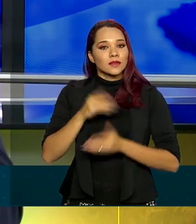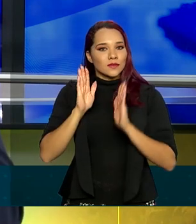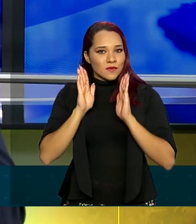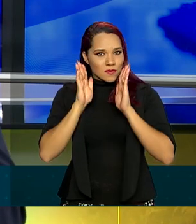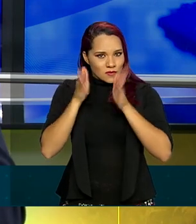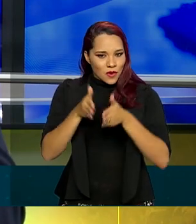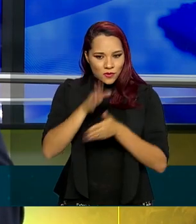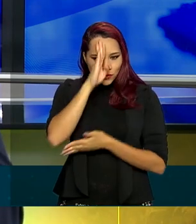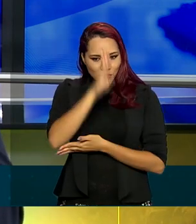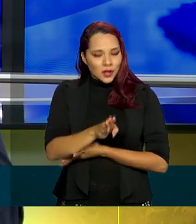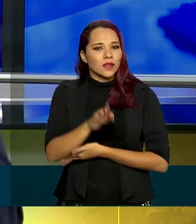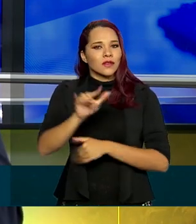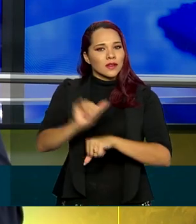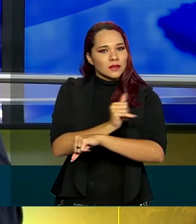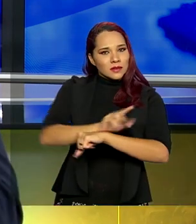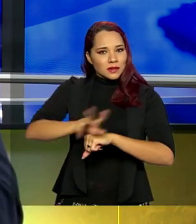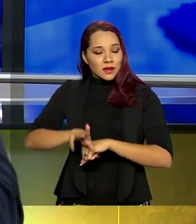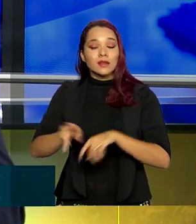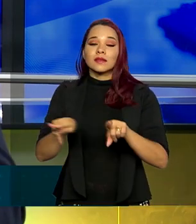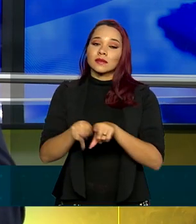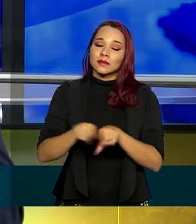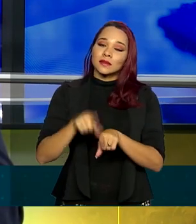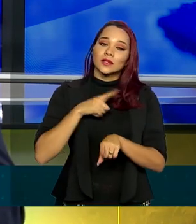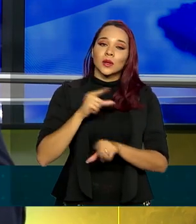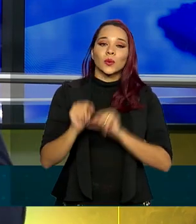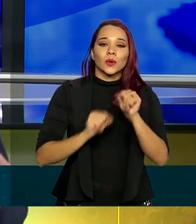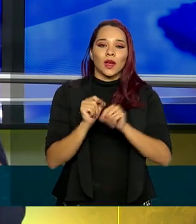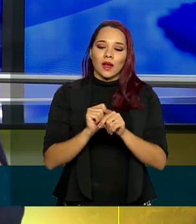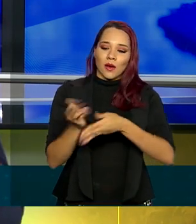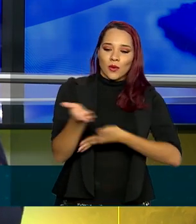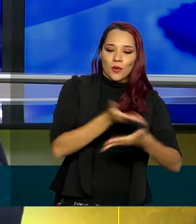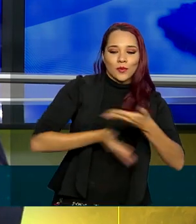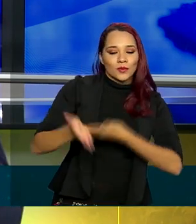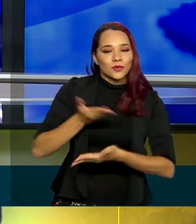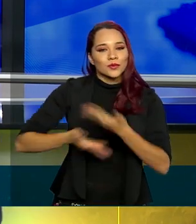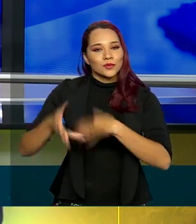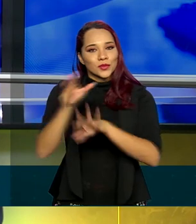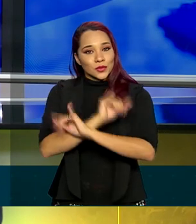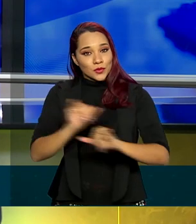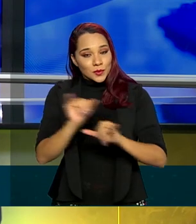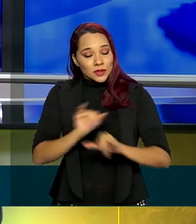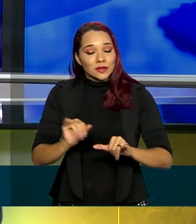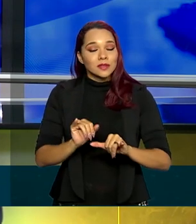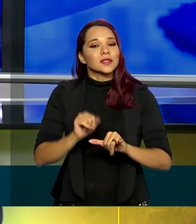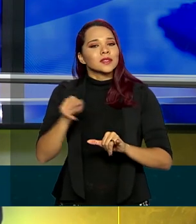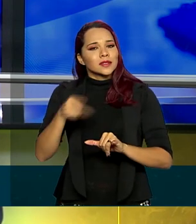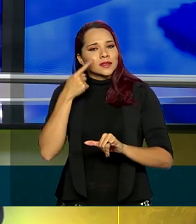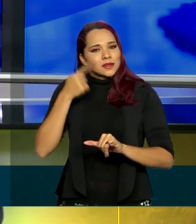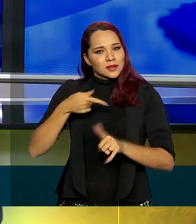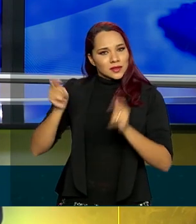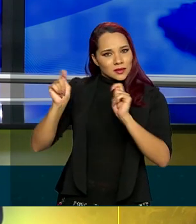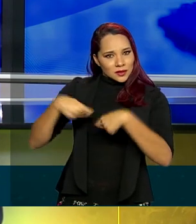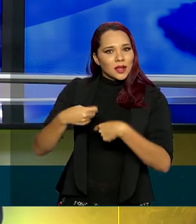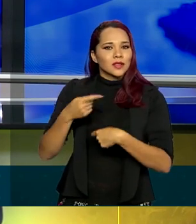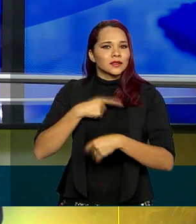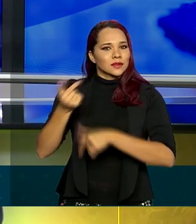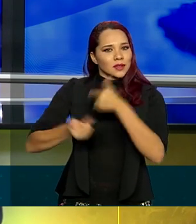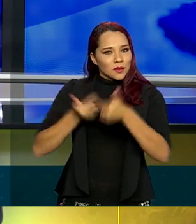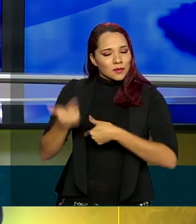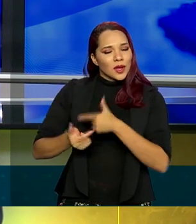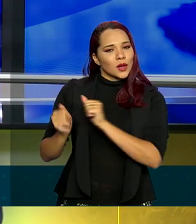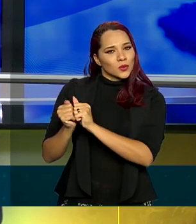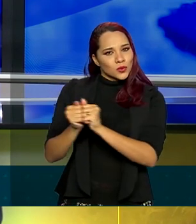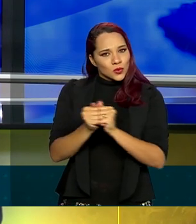direto nas ações, nós temos também o compartilhamento de informações. A gente vê que essa possibilidade desse trabalho